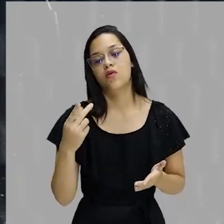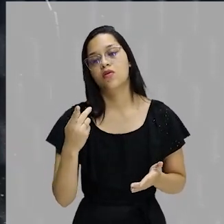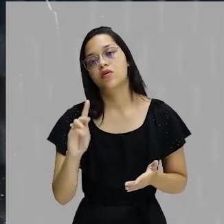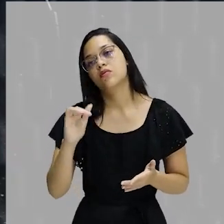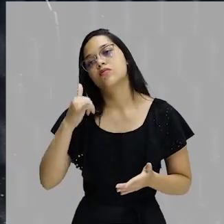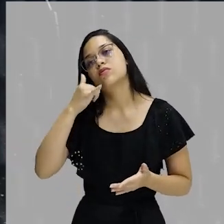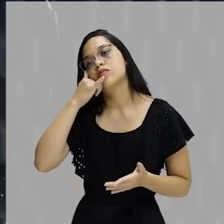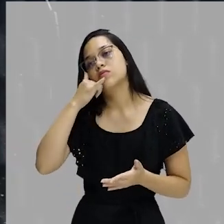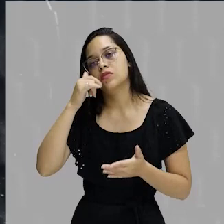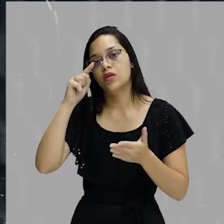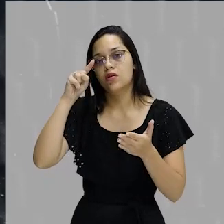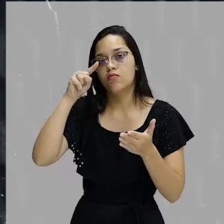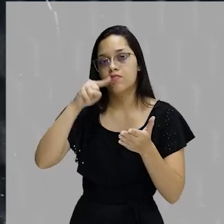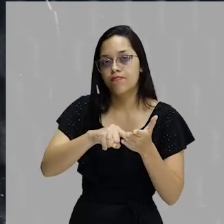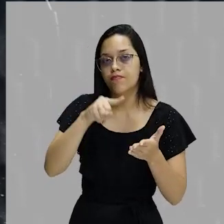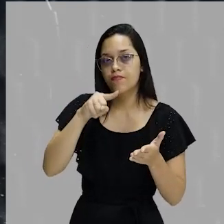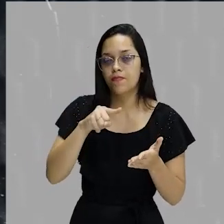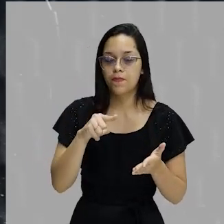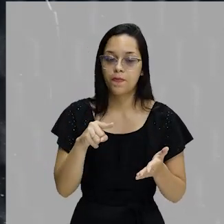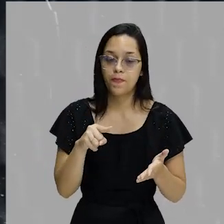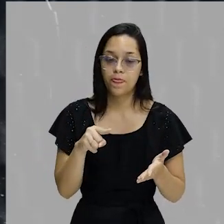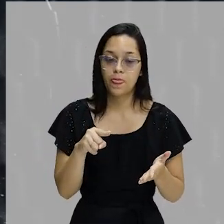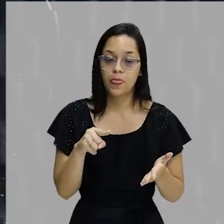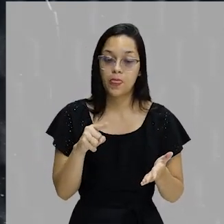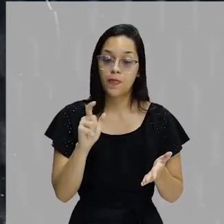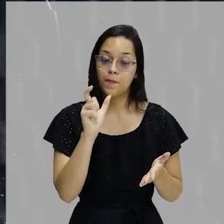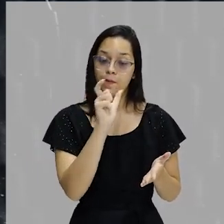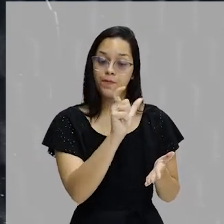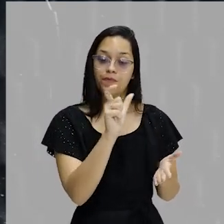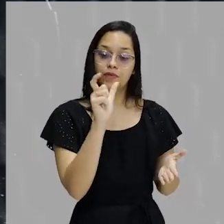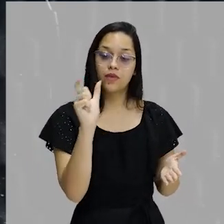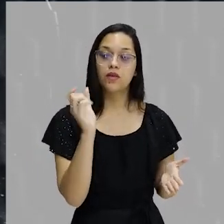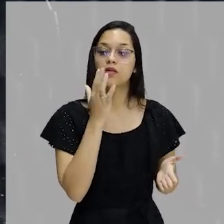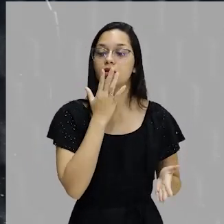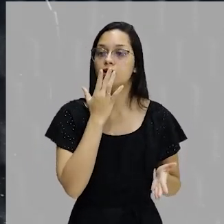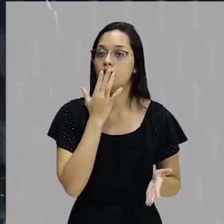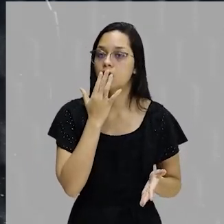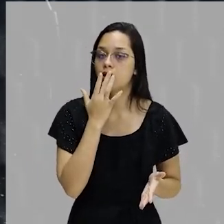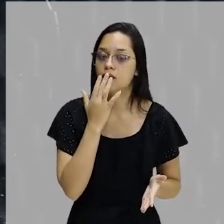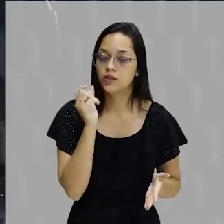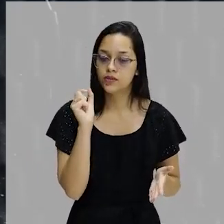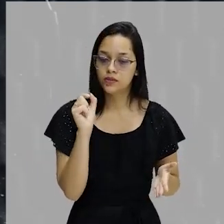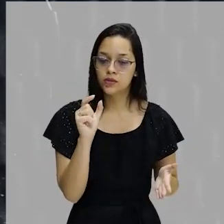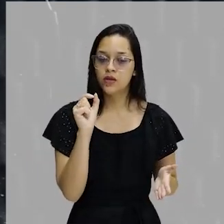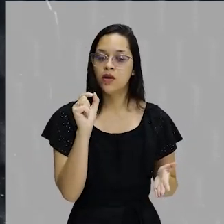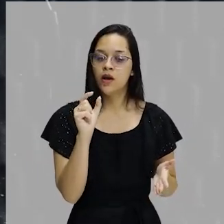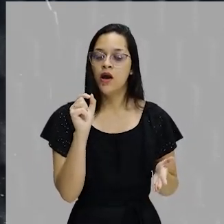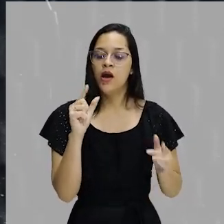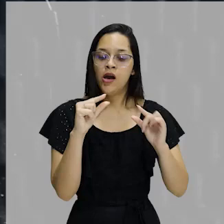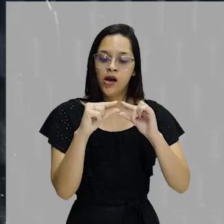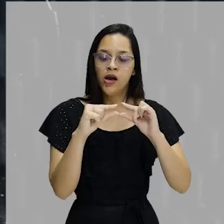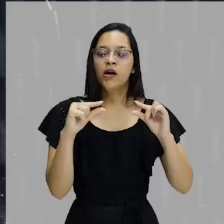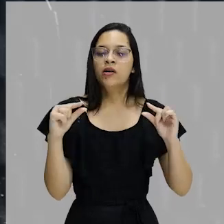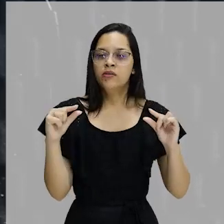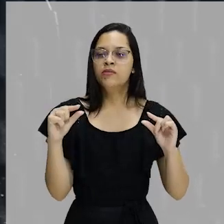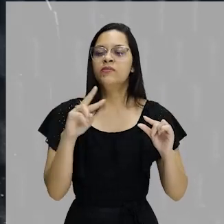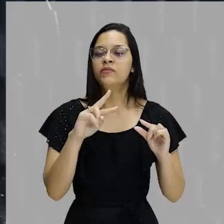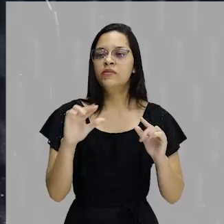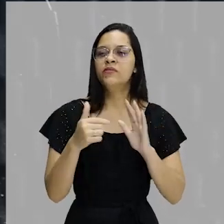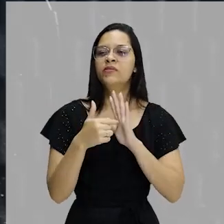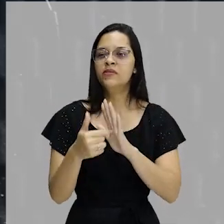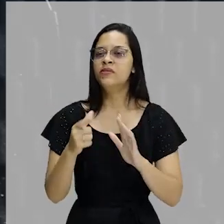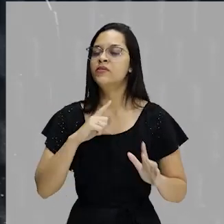smartphone, né? E lá com o dedinho, onde tem essas palavras com cor diferente e sublinhadas, vai